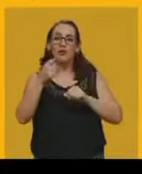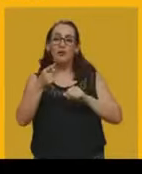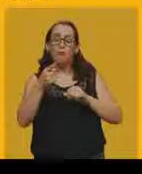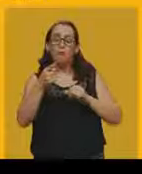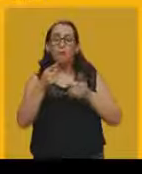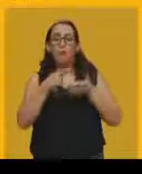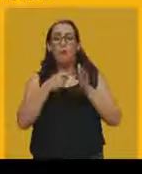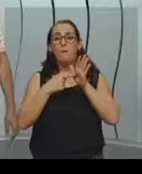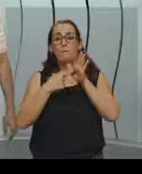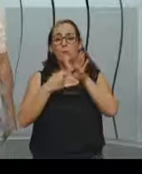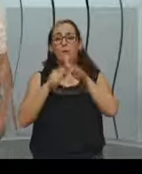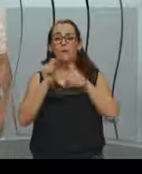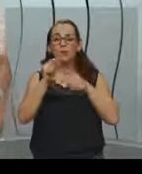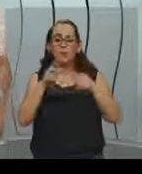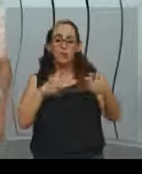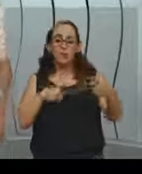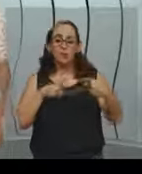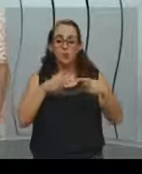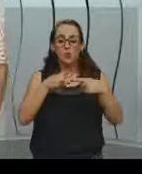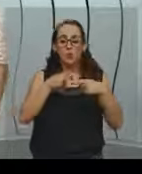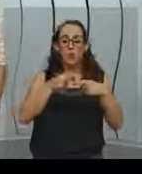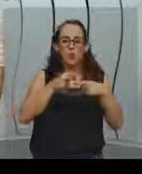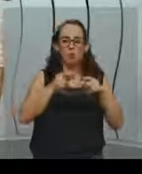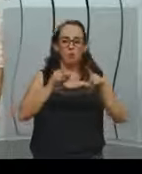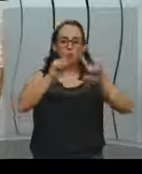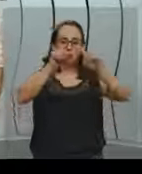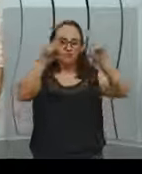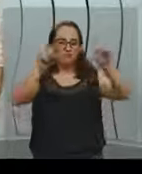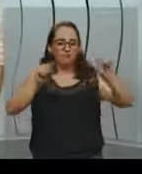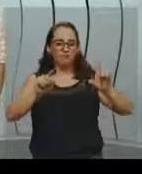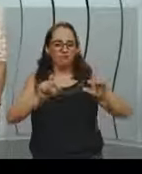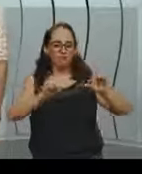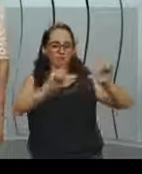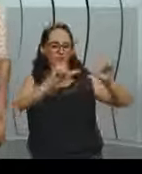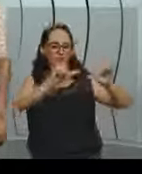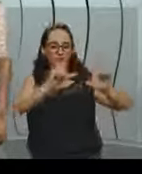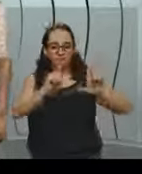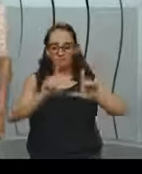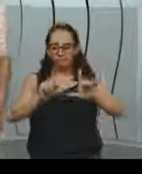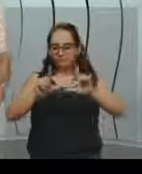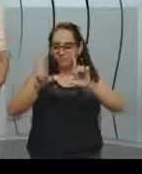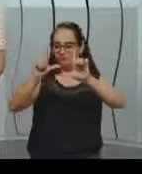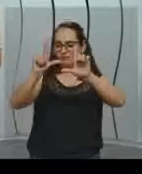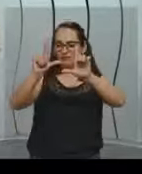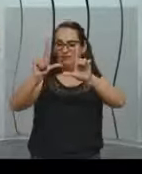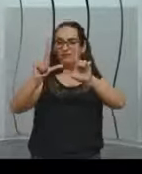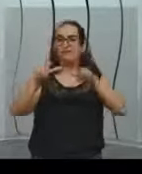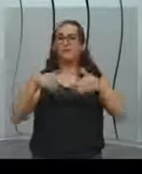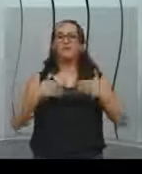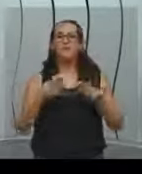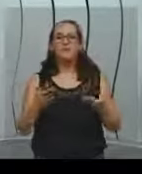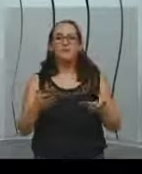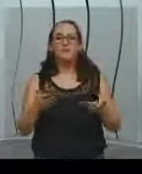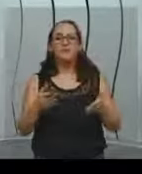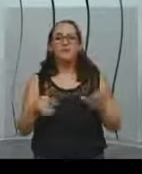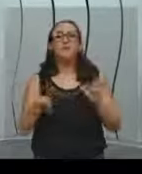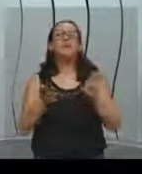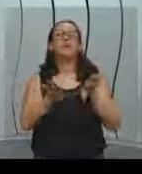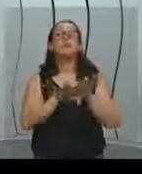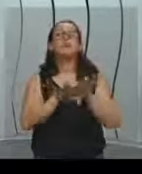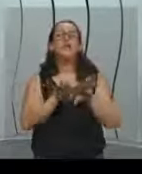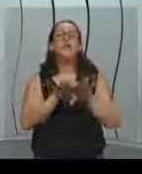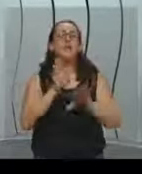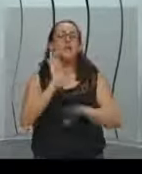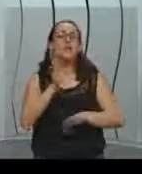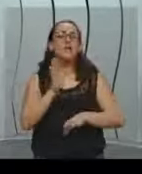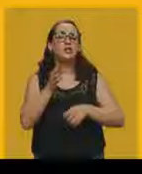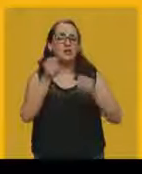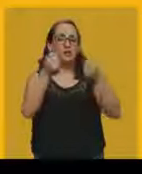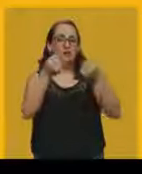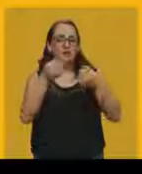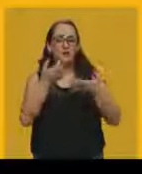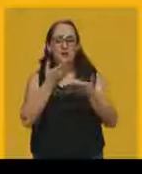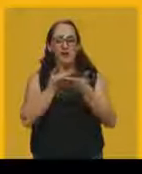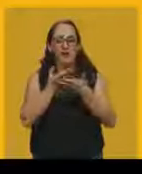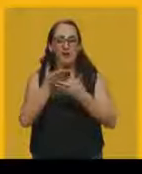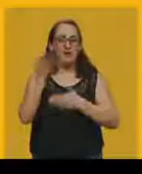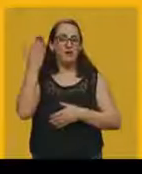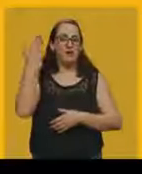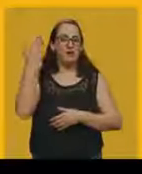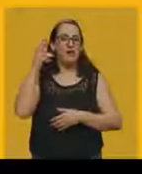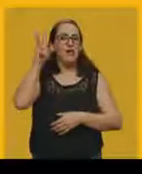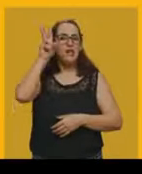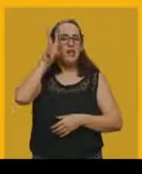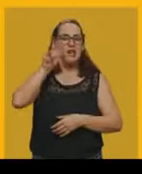enquadramentos, enfim. A função do storyboard, já foi colocado para vocês na aula anterior, né?